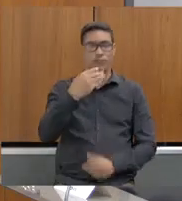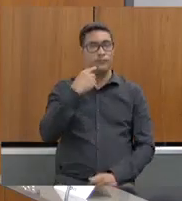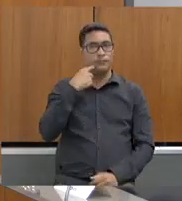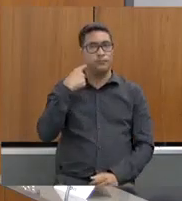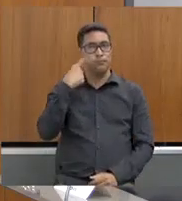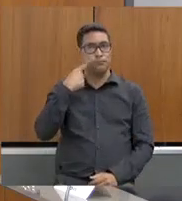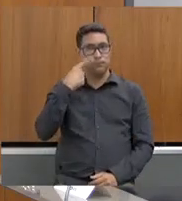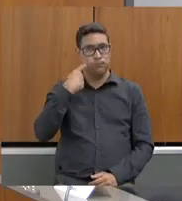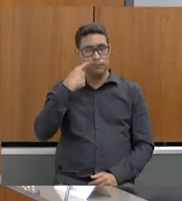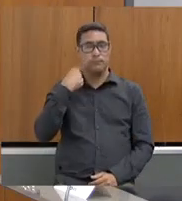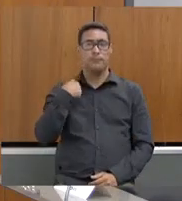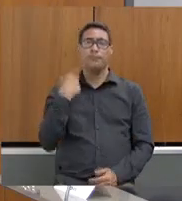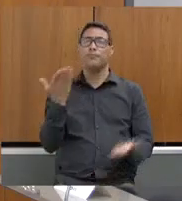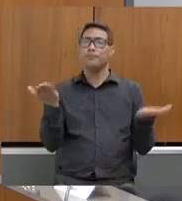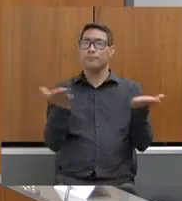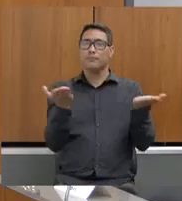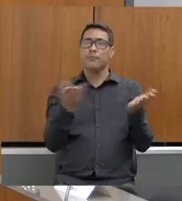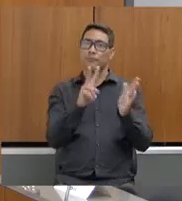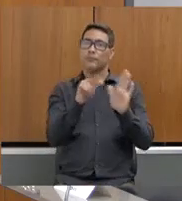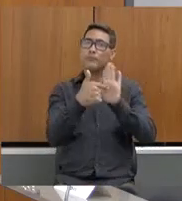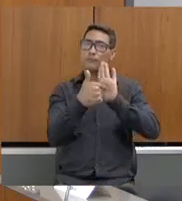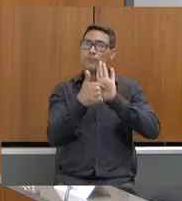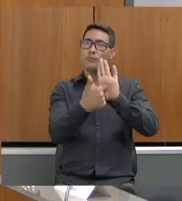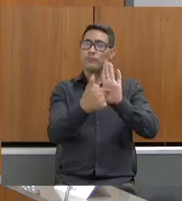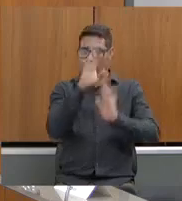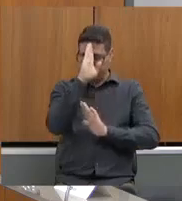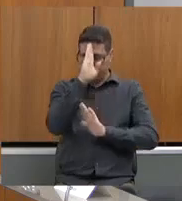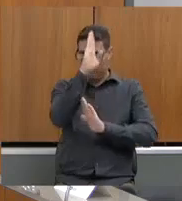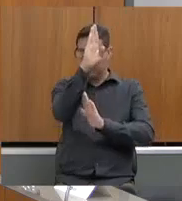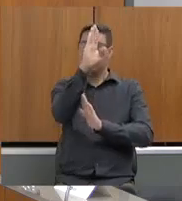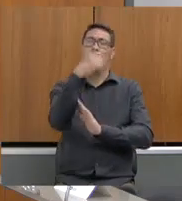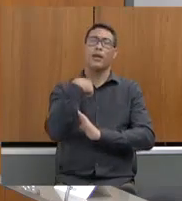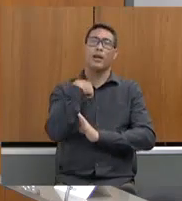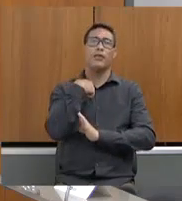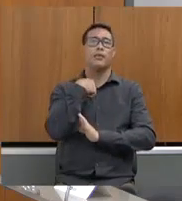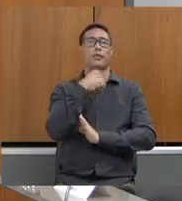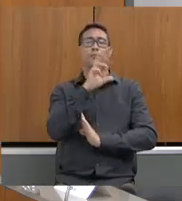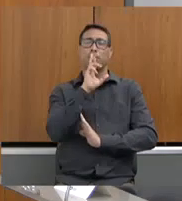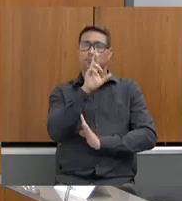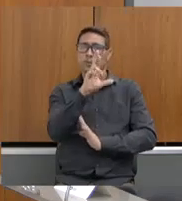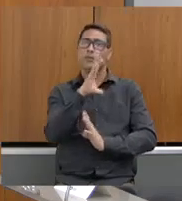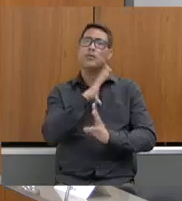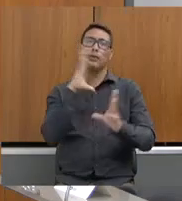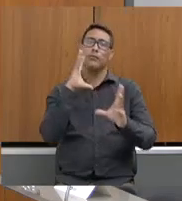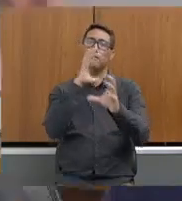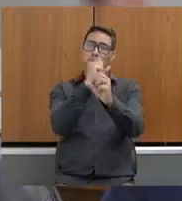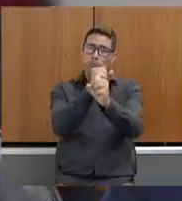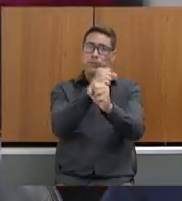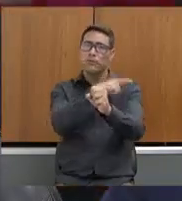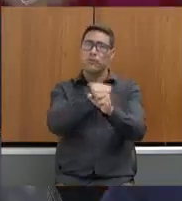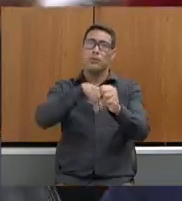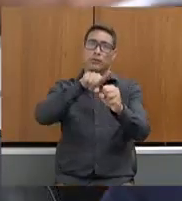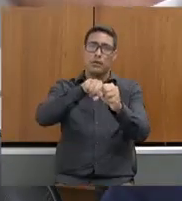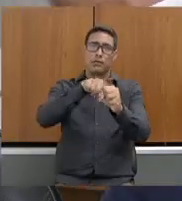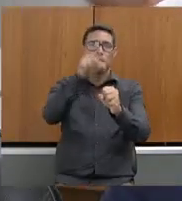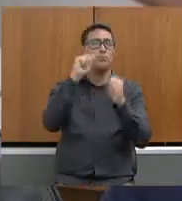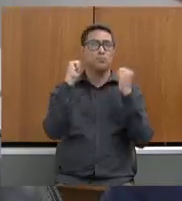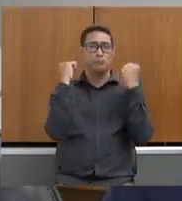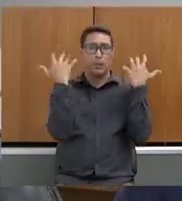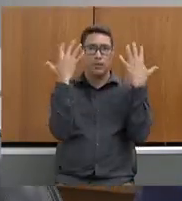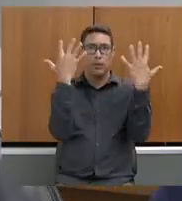Então, vamos apresentar os principais resultados do Sistema Estadual de Meio Ambiente e Recursos Hídricos,